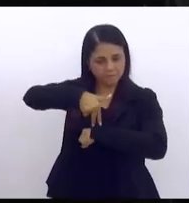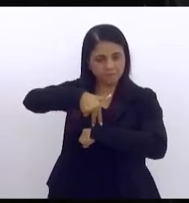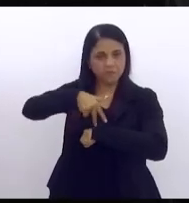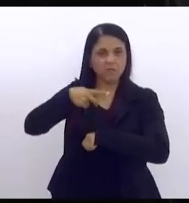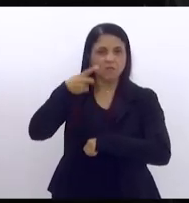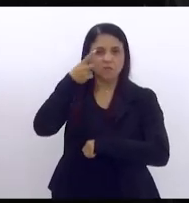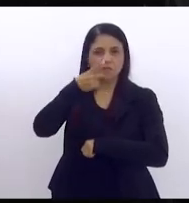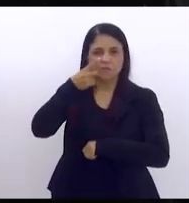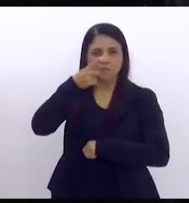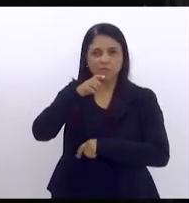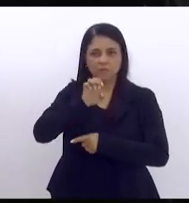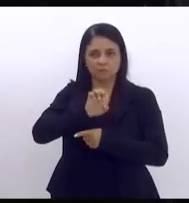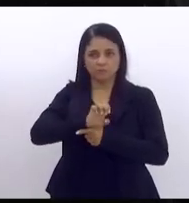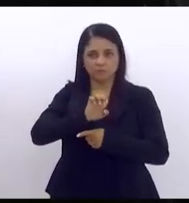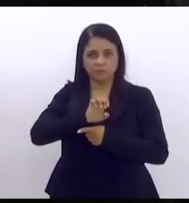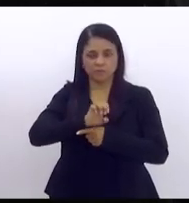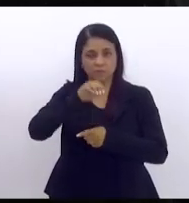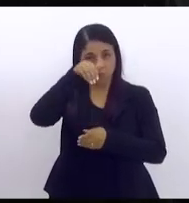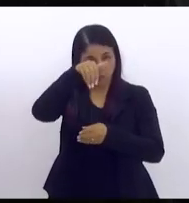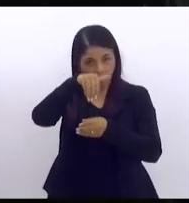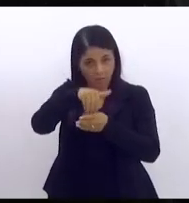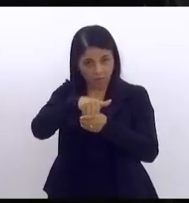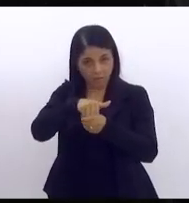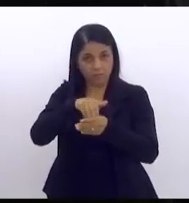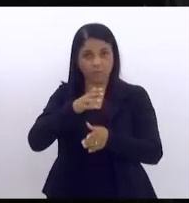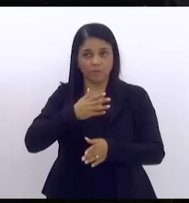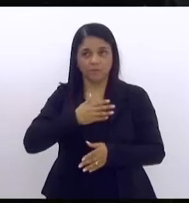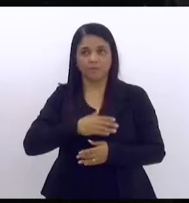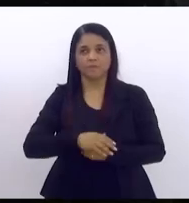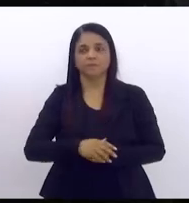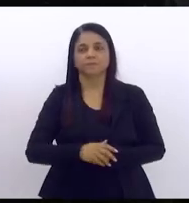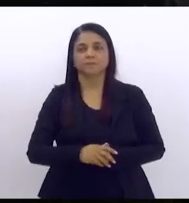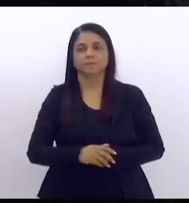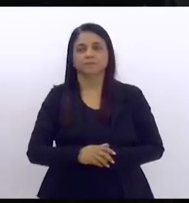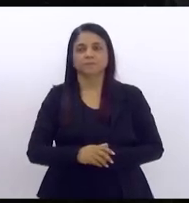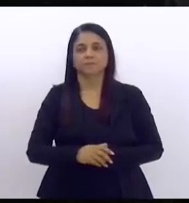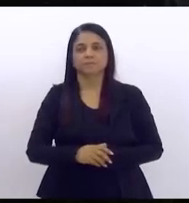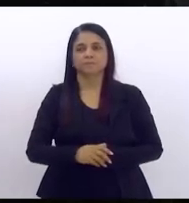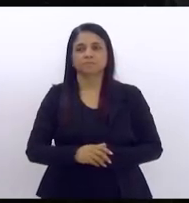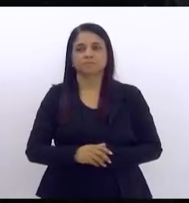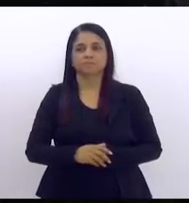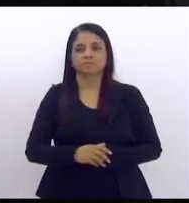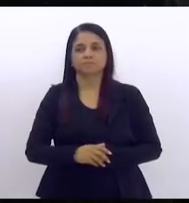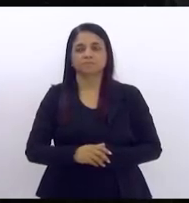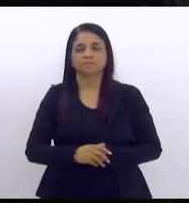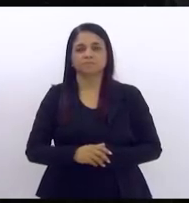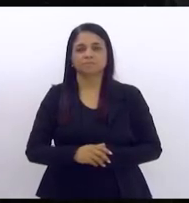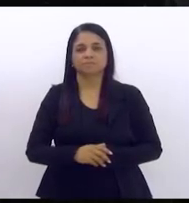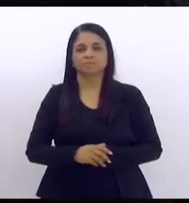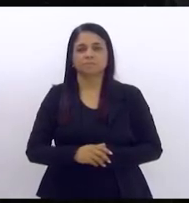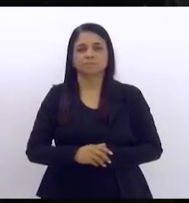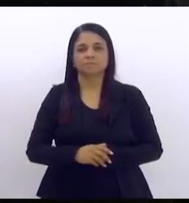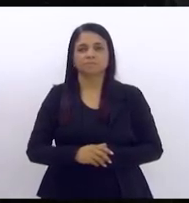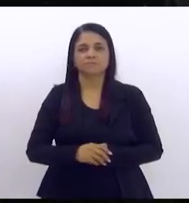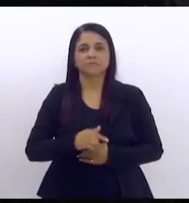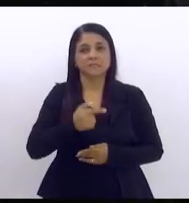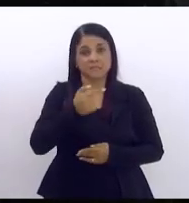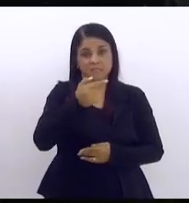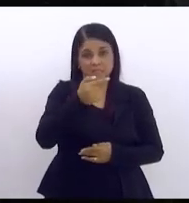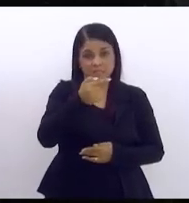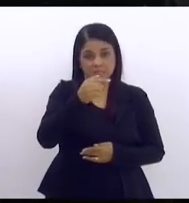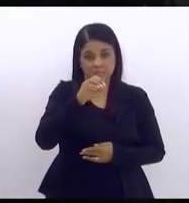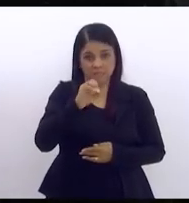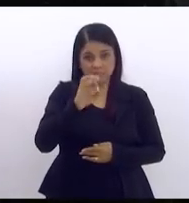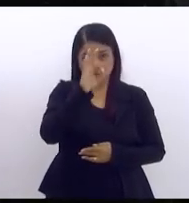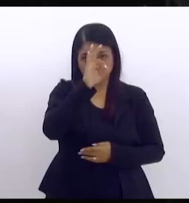estadual eleito vendo 70% dos meus